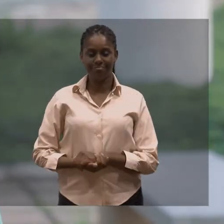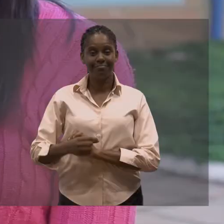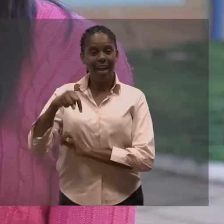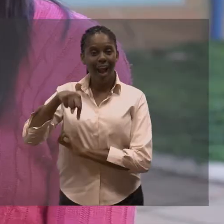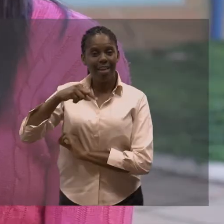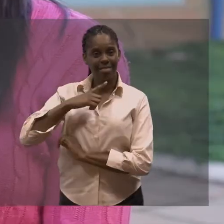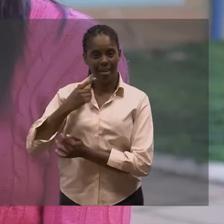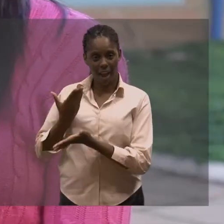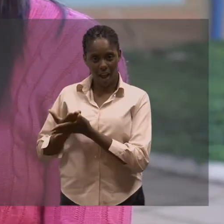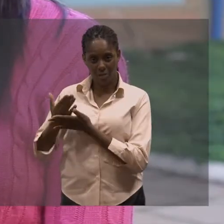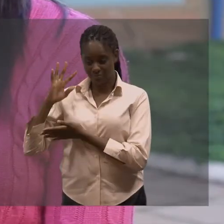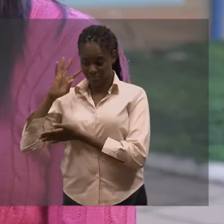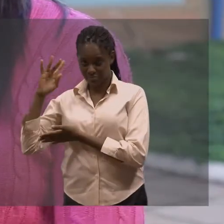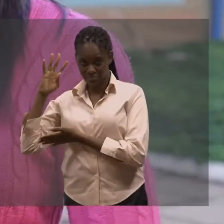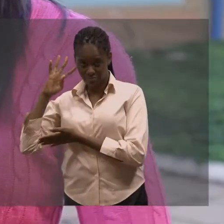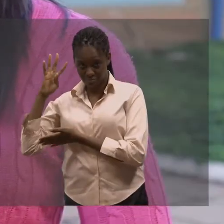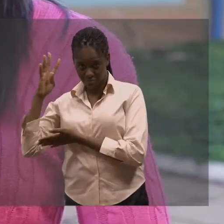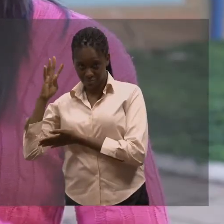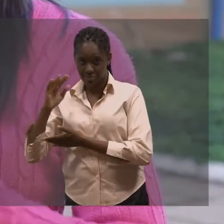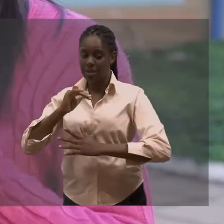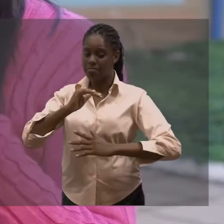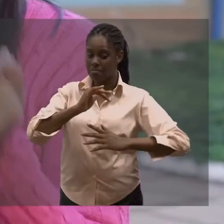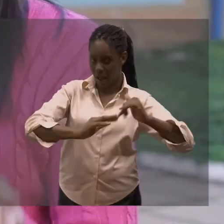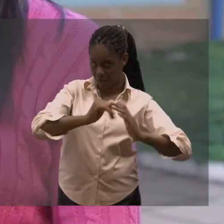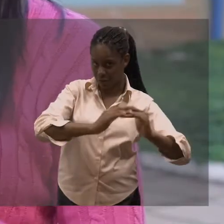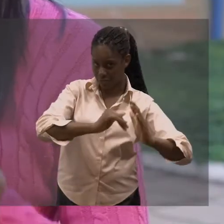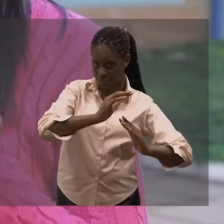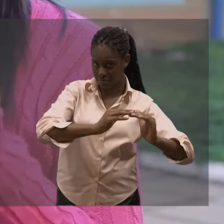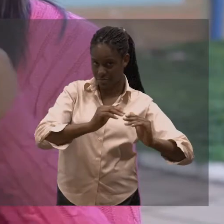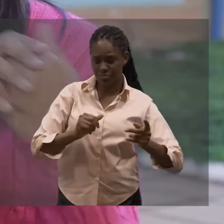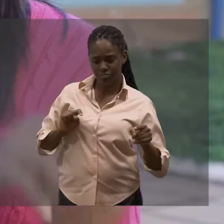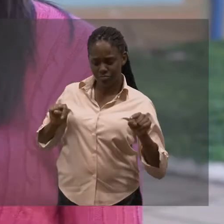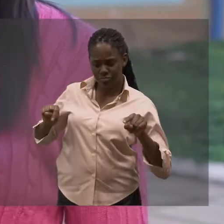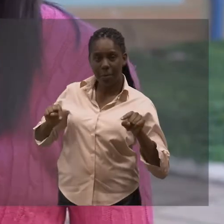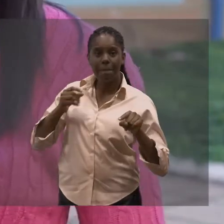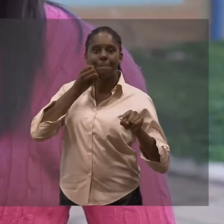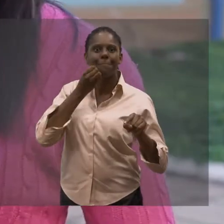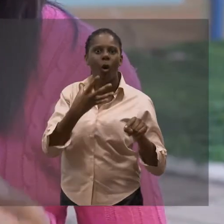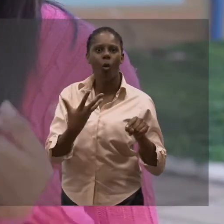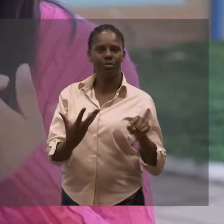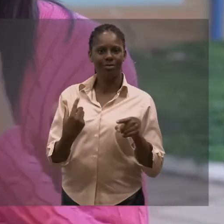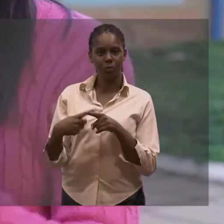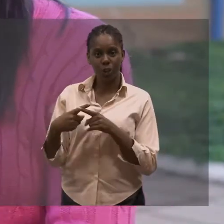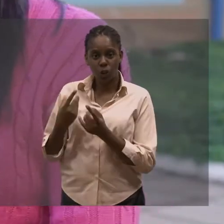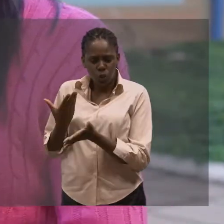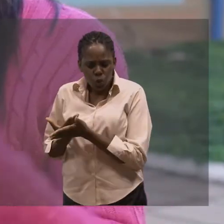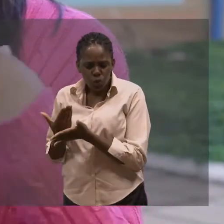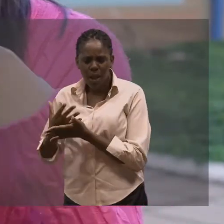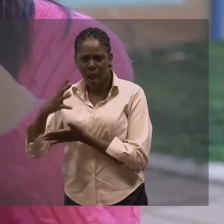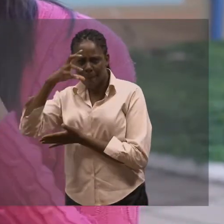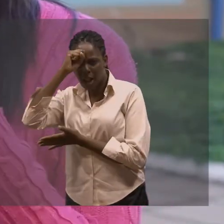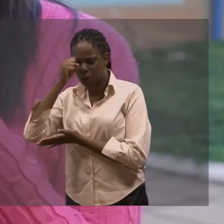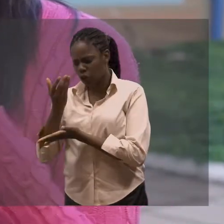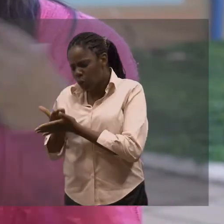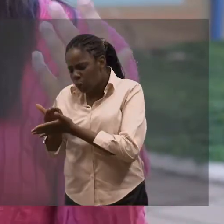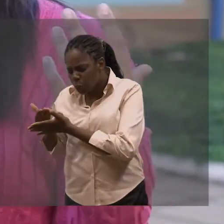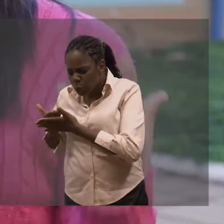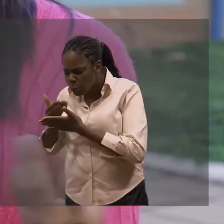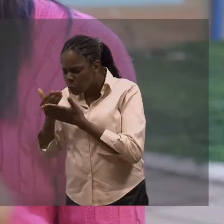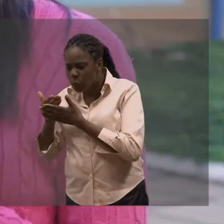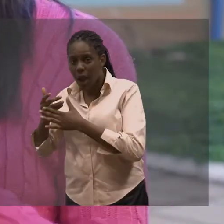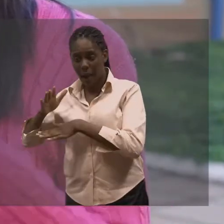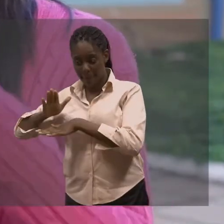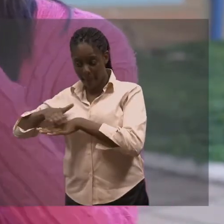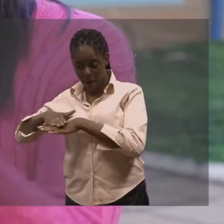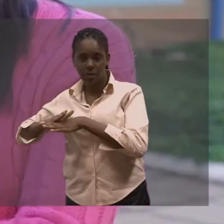ele for trabalhar. As aulas aqui, elas têm tanto o fato de ter as aulas teóricas e também as aulas práticas, e isso é uma possibilidade